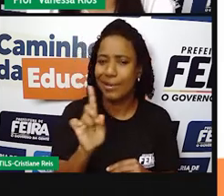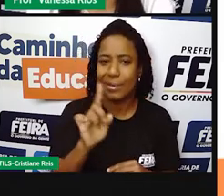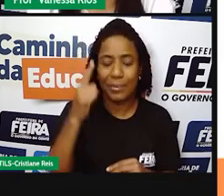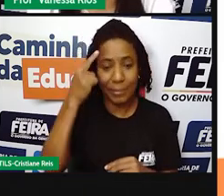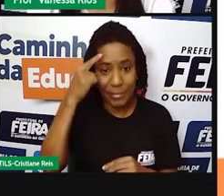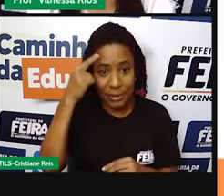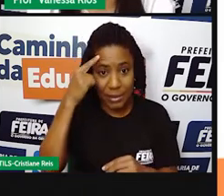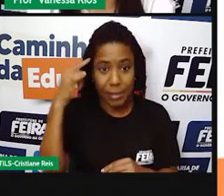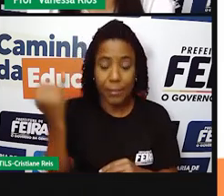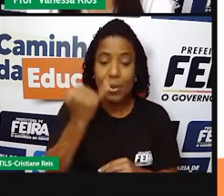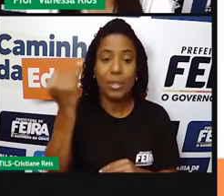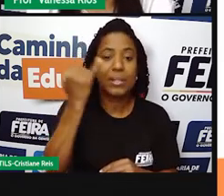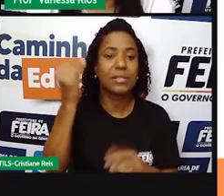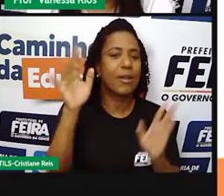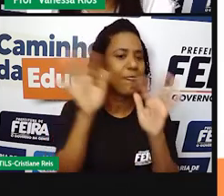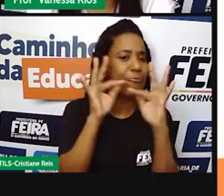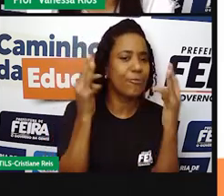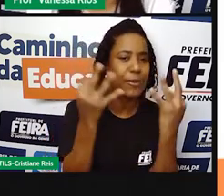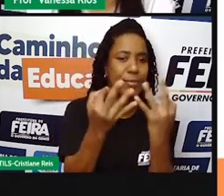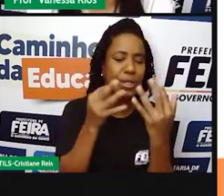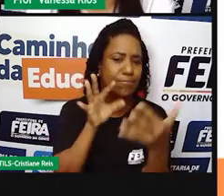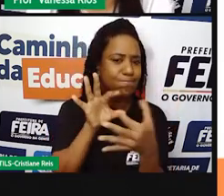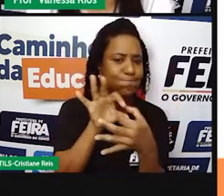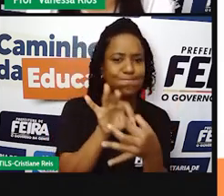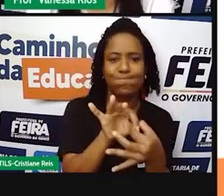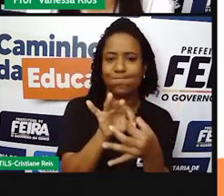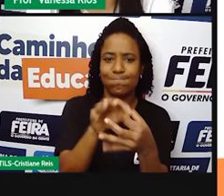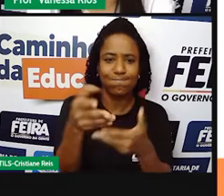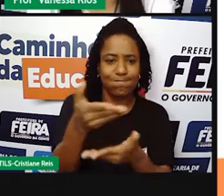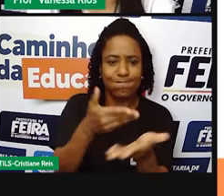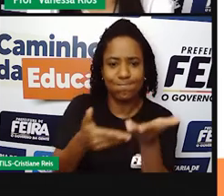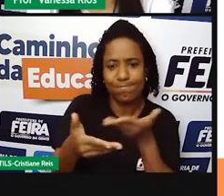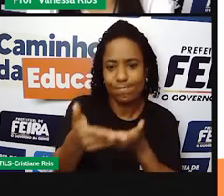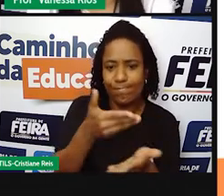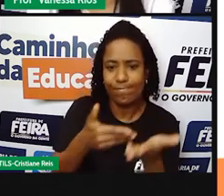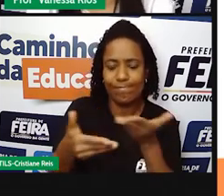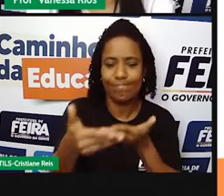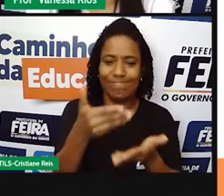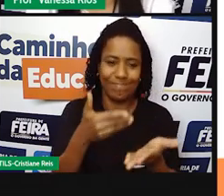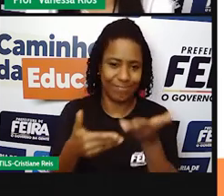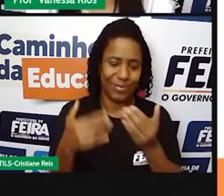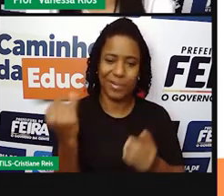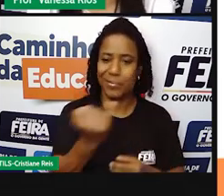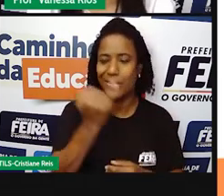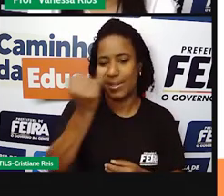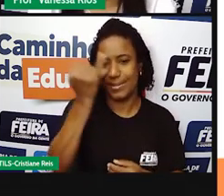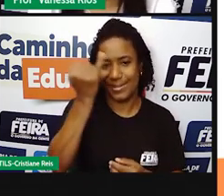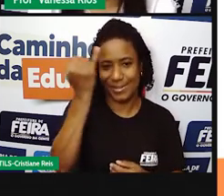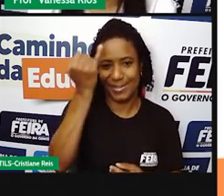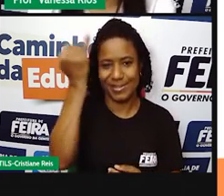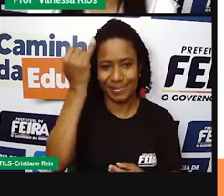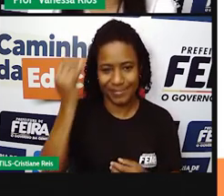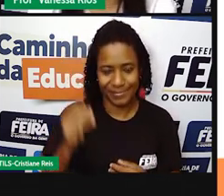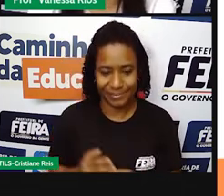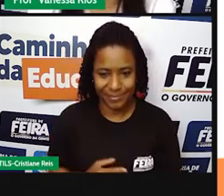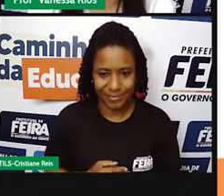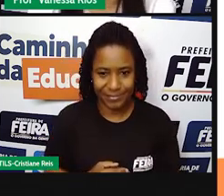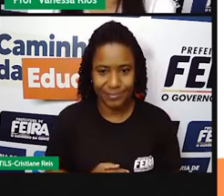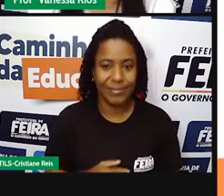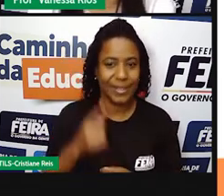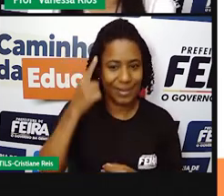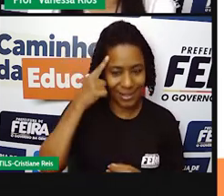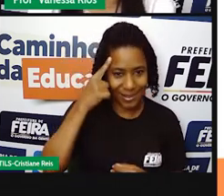forma de organização, né? De pessoas tem para a vida de cada um. Então, como a Pró começou lá no início da aula